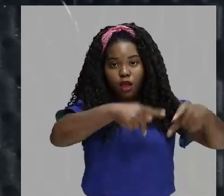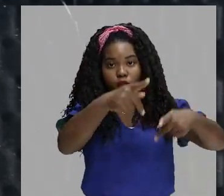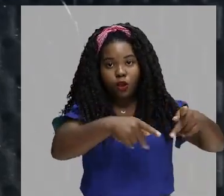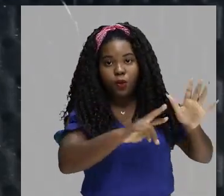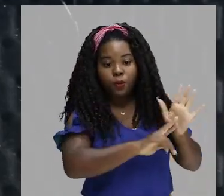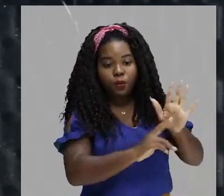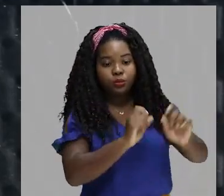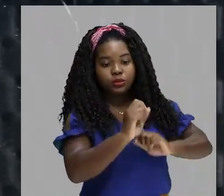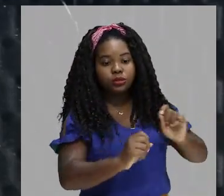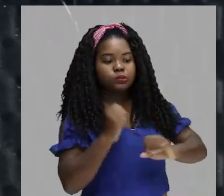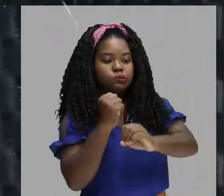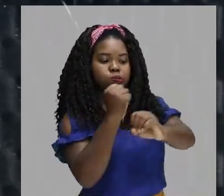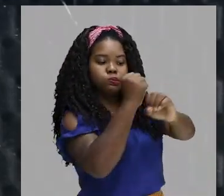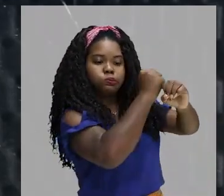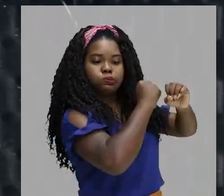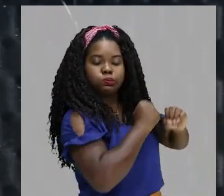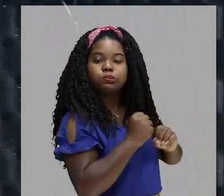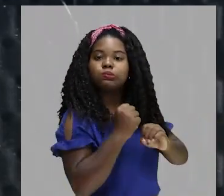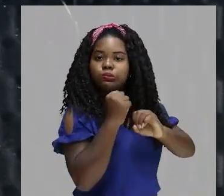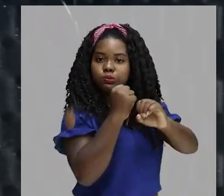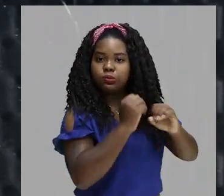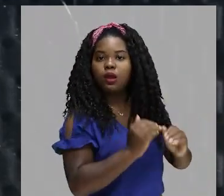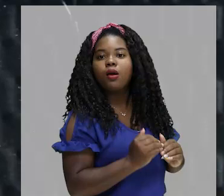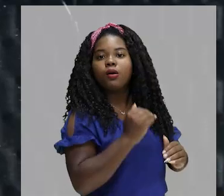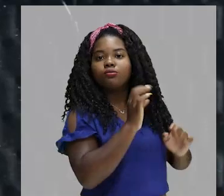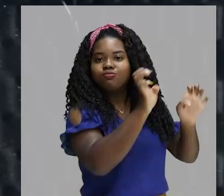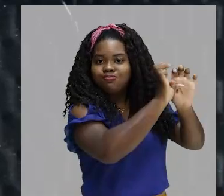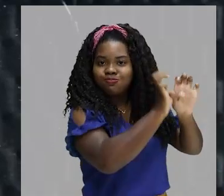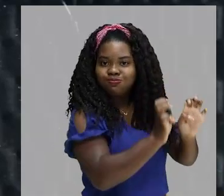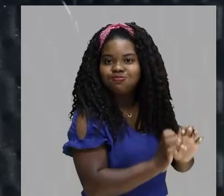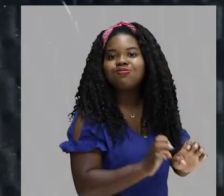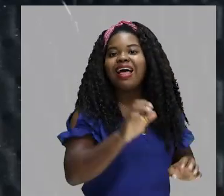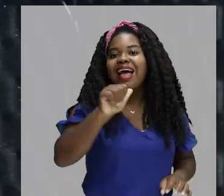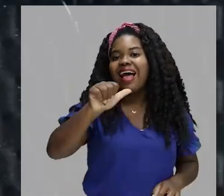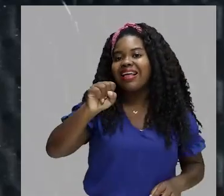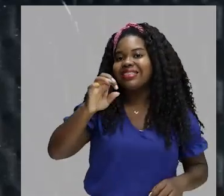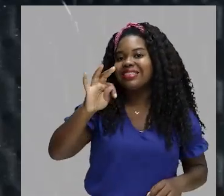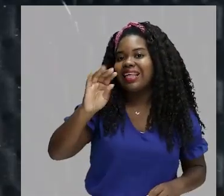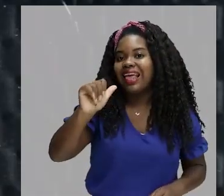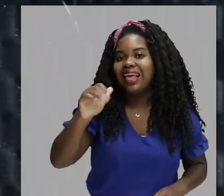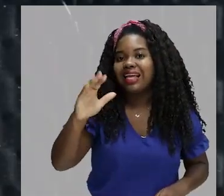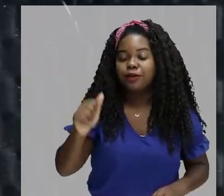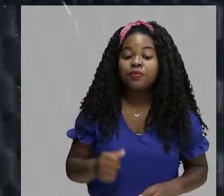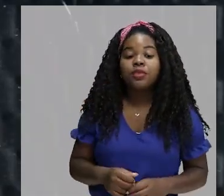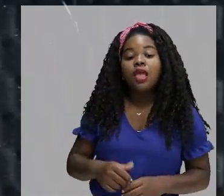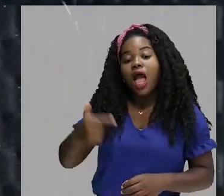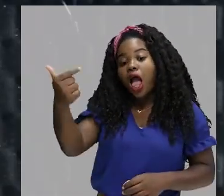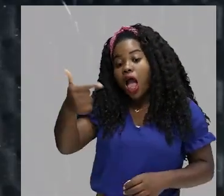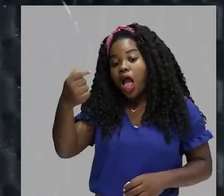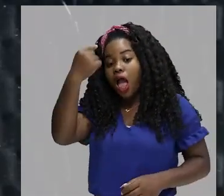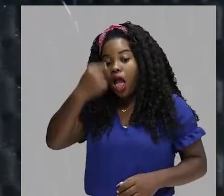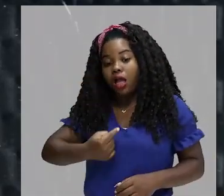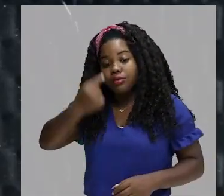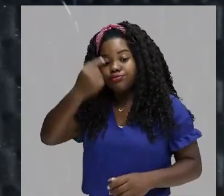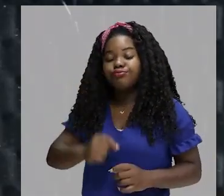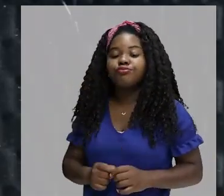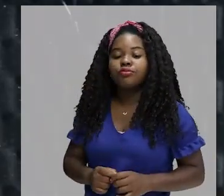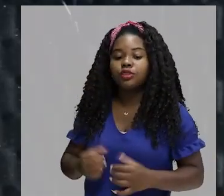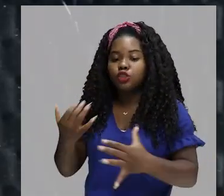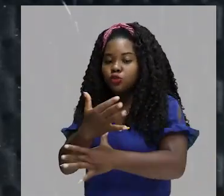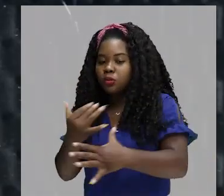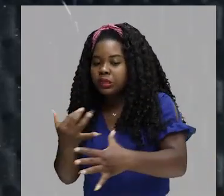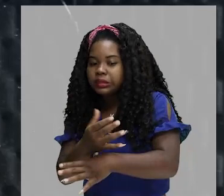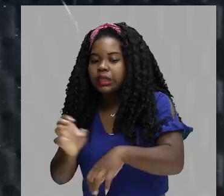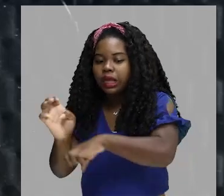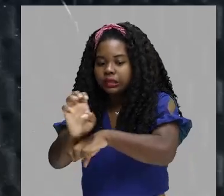uma construção azteca. A segunda imagem, nós temos uma representação de uma das cidades